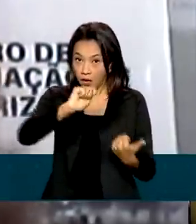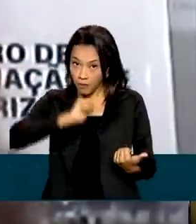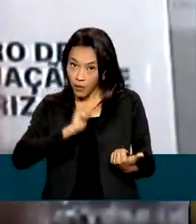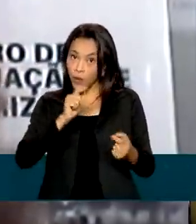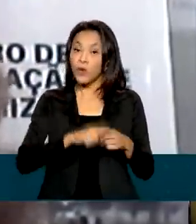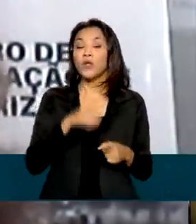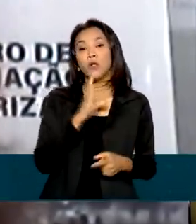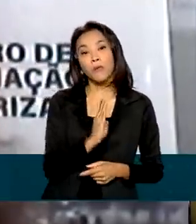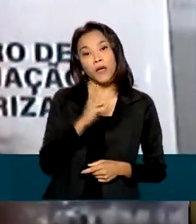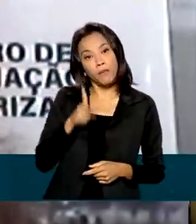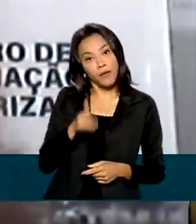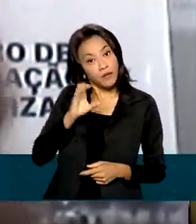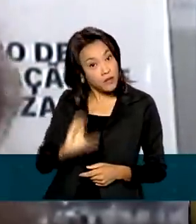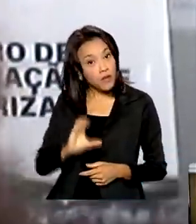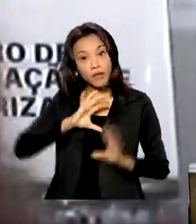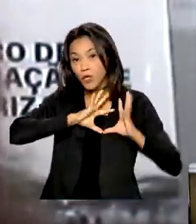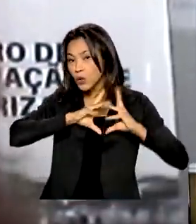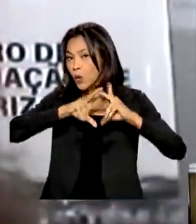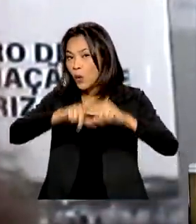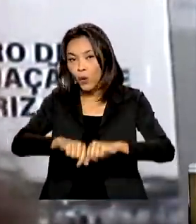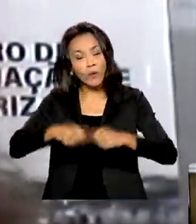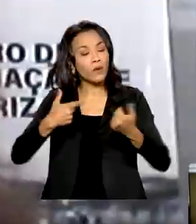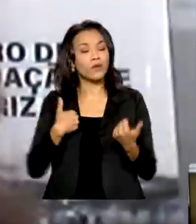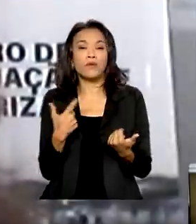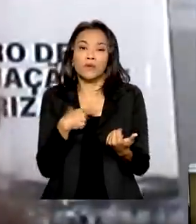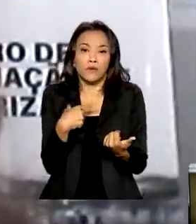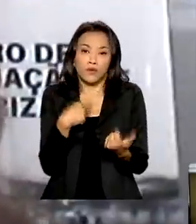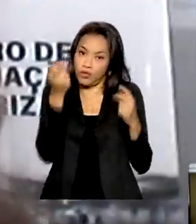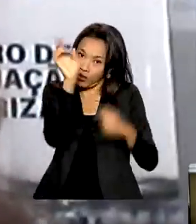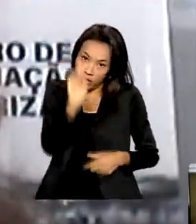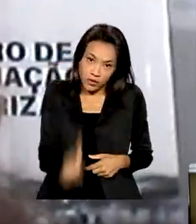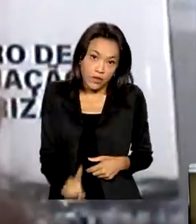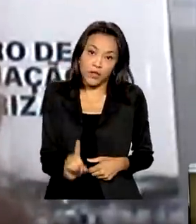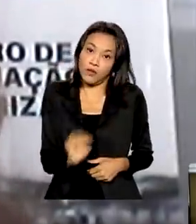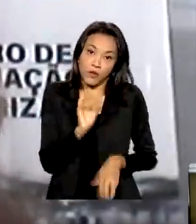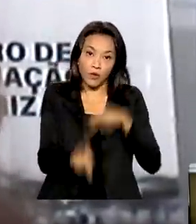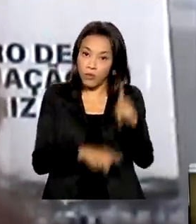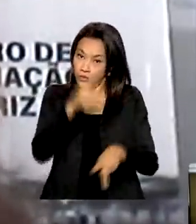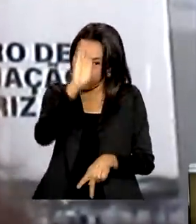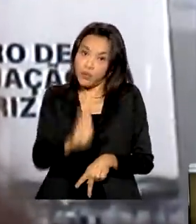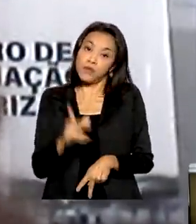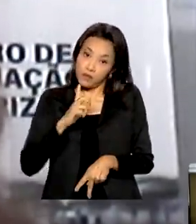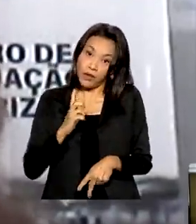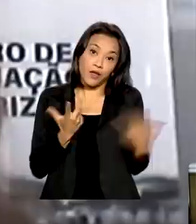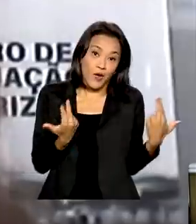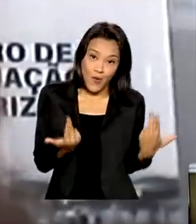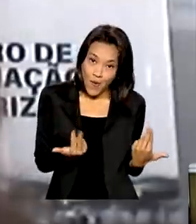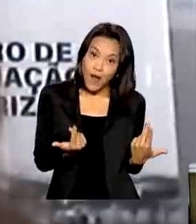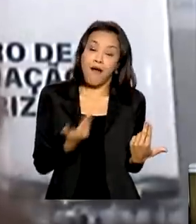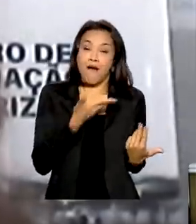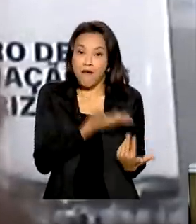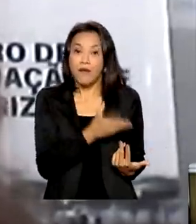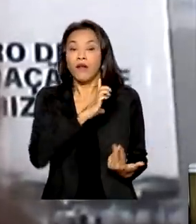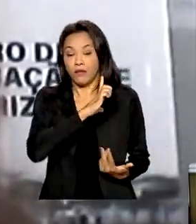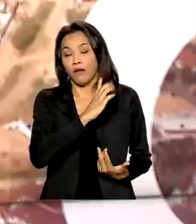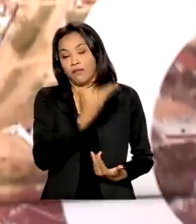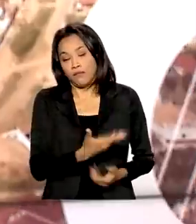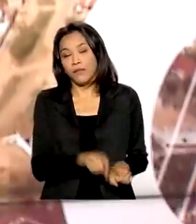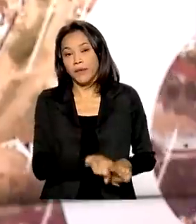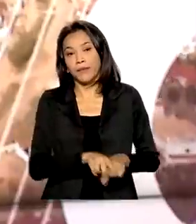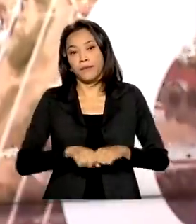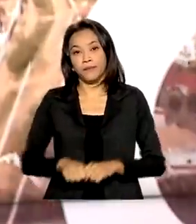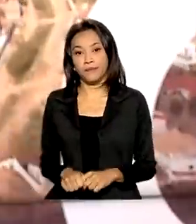continuado, ou seja, todos os benefícios que o brasileiro tem, o imigrante venezuelano que está em situação de vulnerabilidade, ele tem.